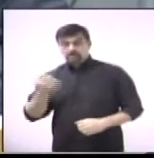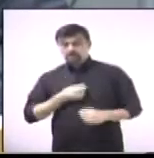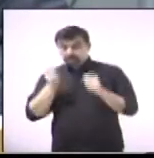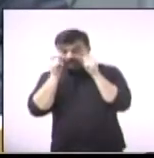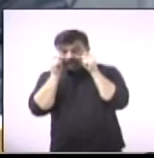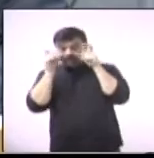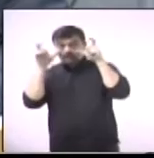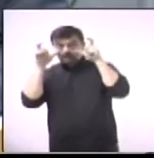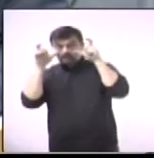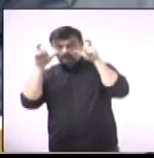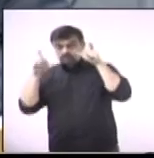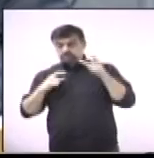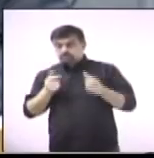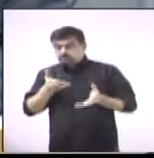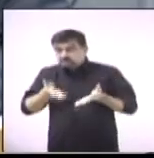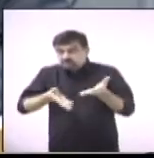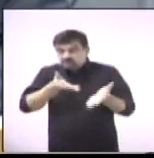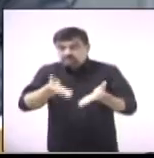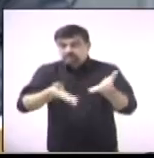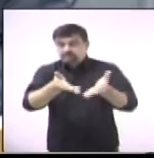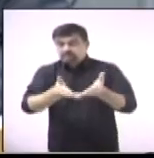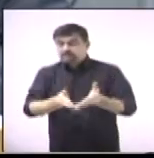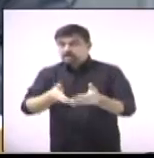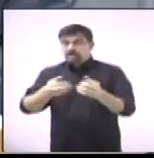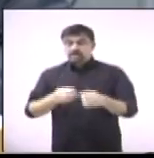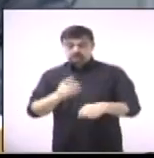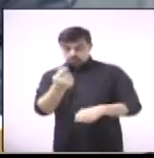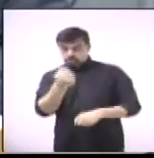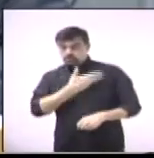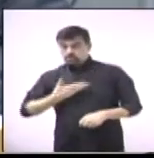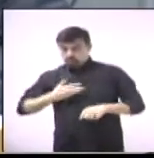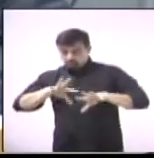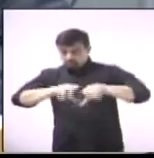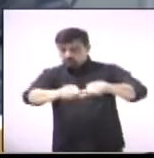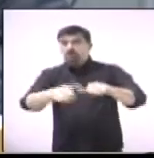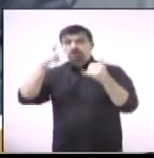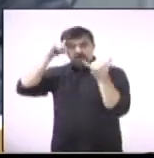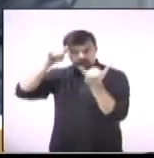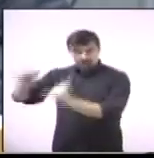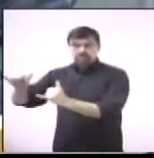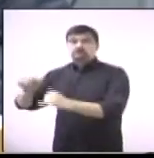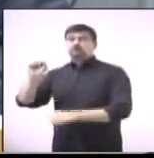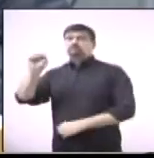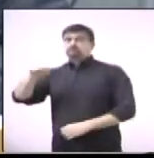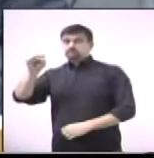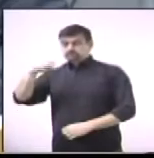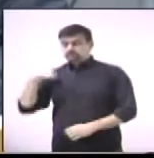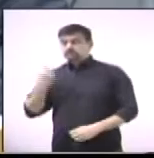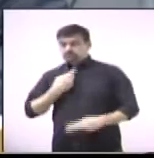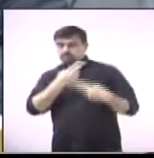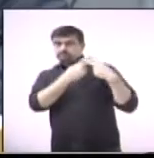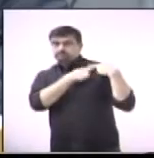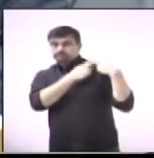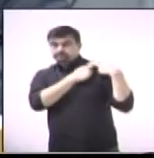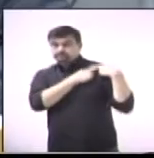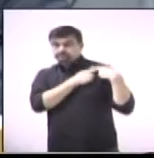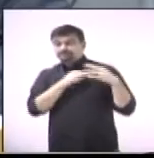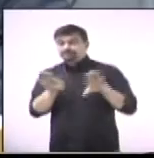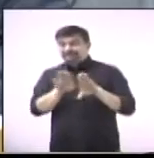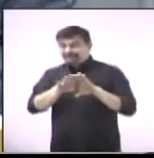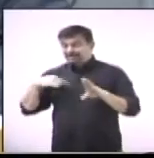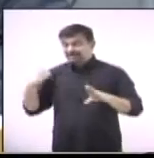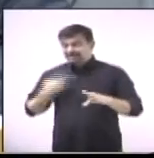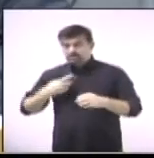atento. Uma coisa é combater a corrupção, e isso nós temos que fazê-lo. Outra coisa é defender a